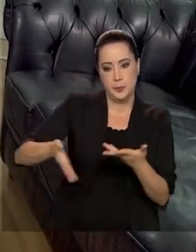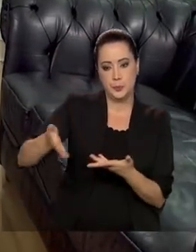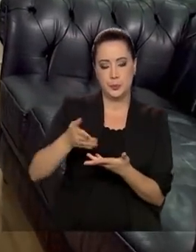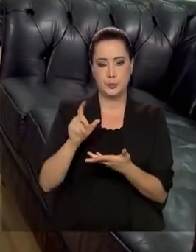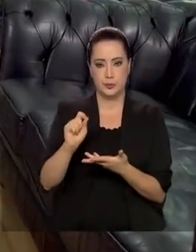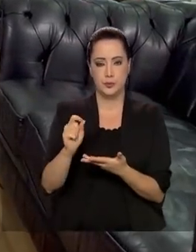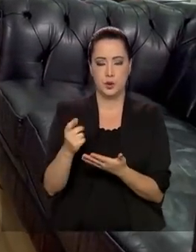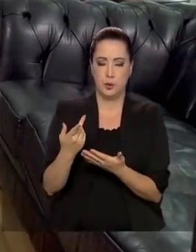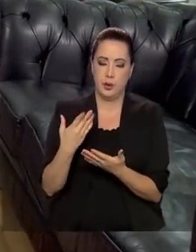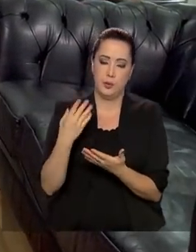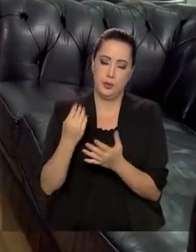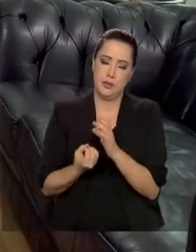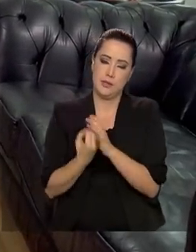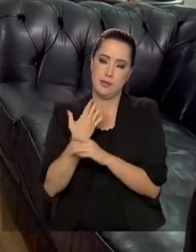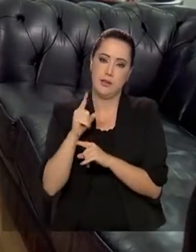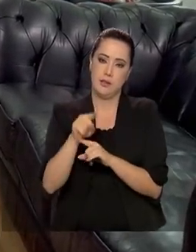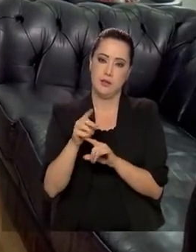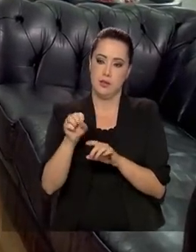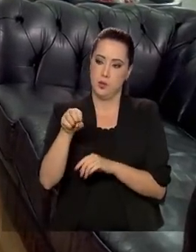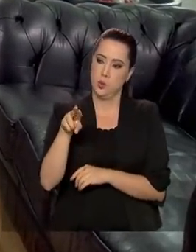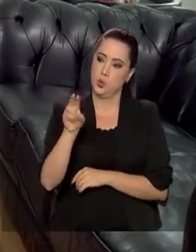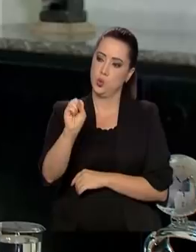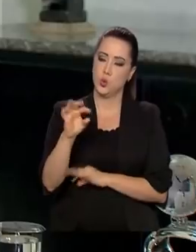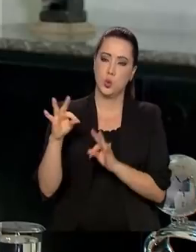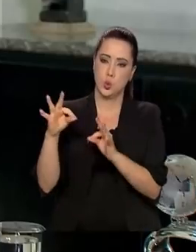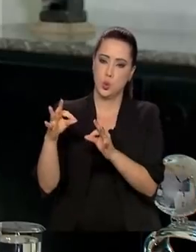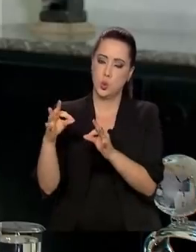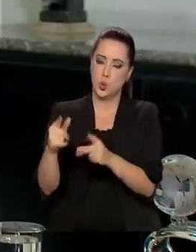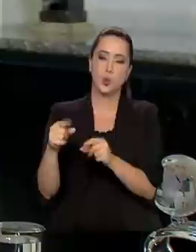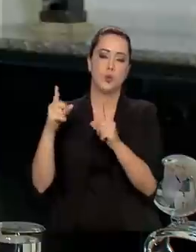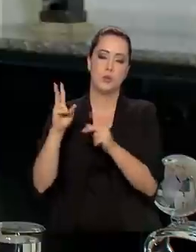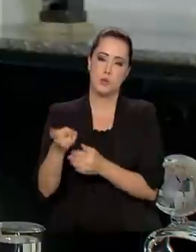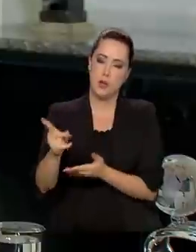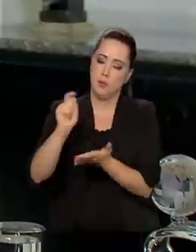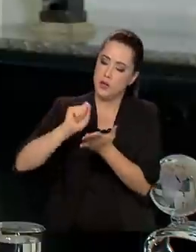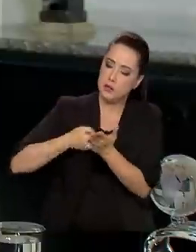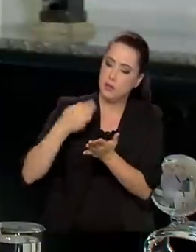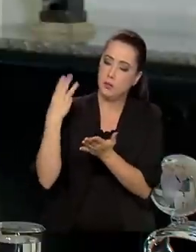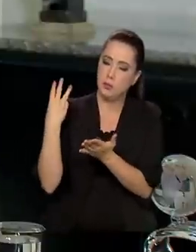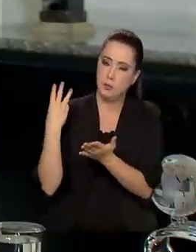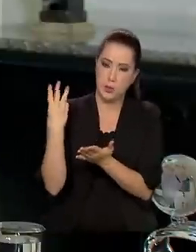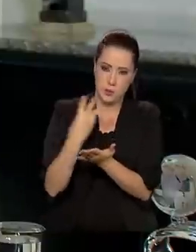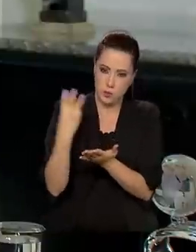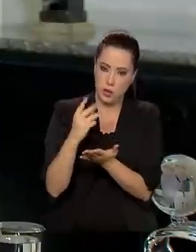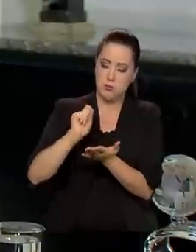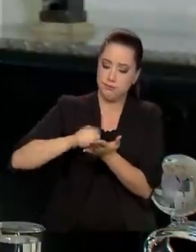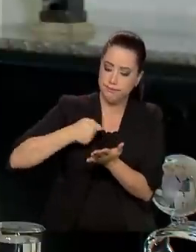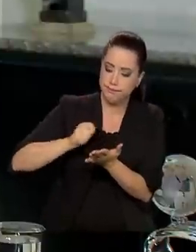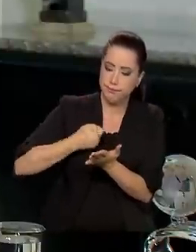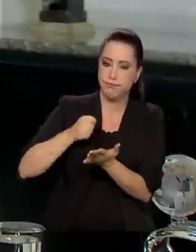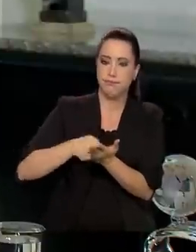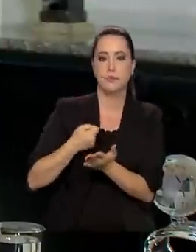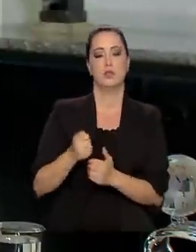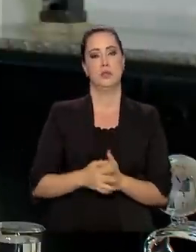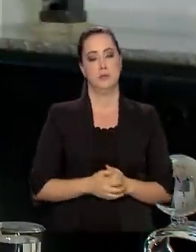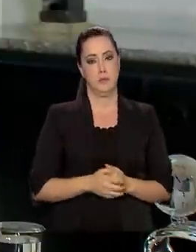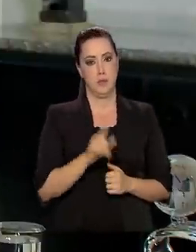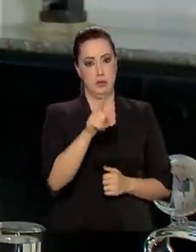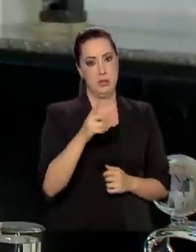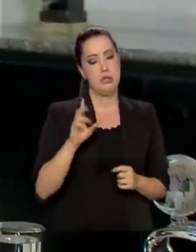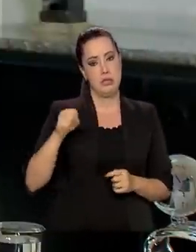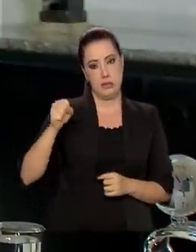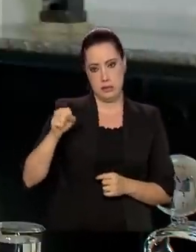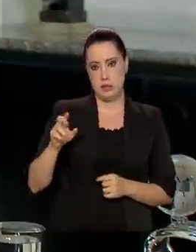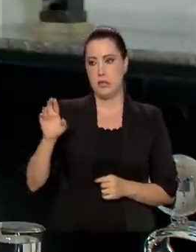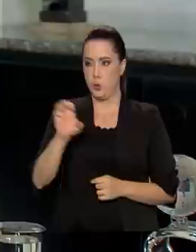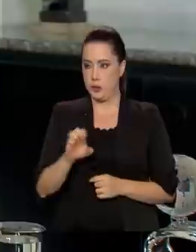constitui o funcionamento do SUS. E sim, os estados e municípios foram representados pelo plano,